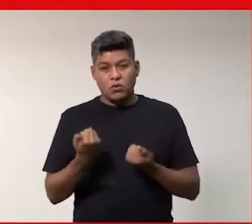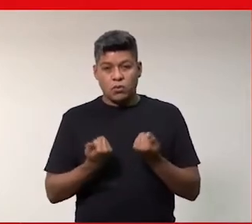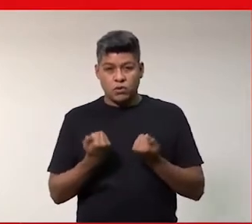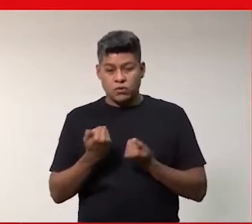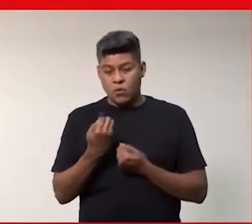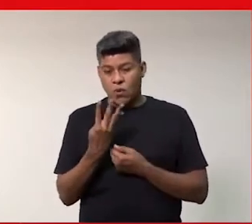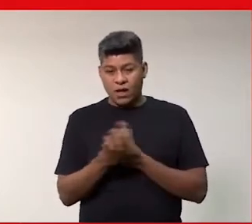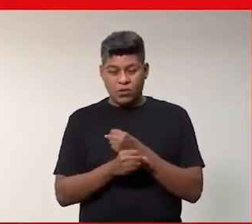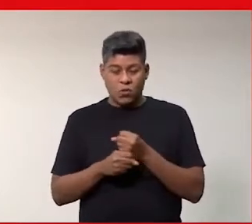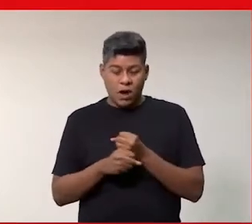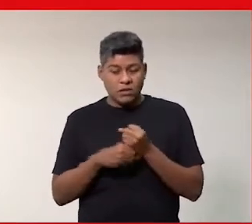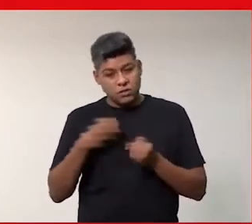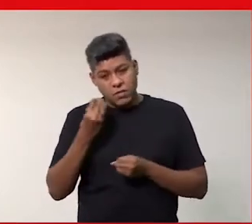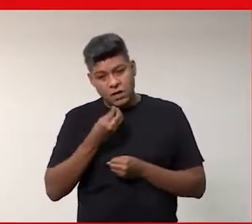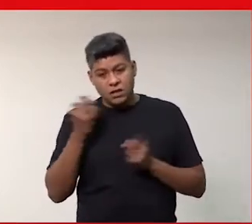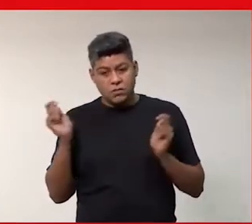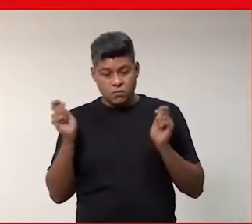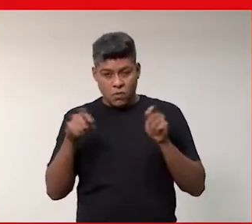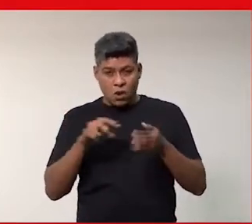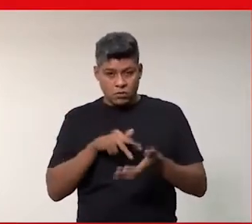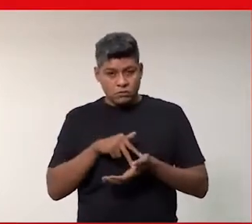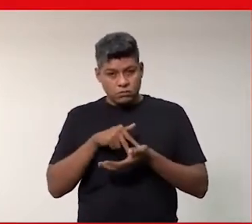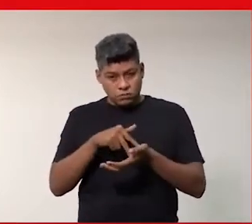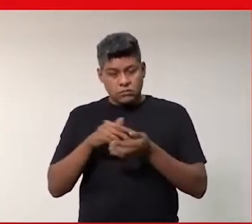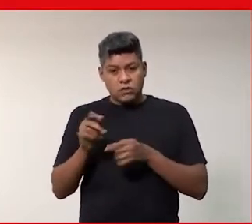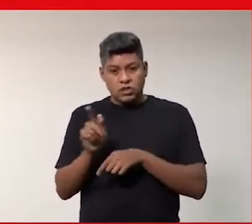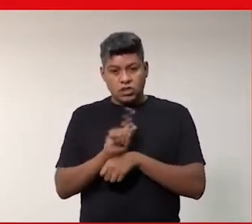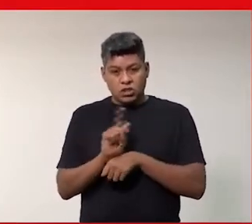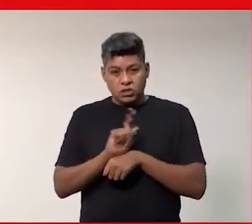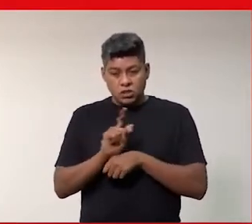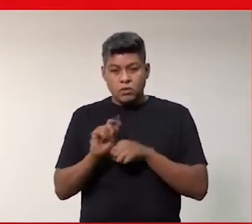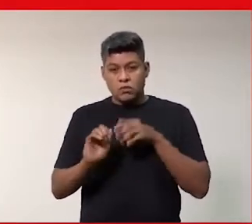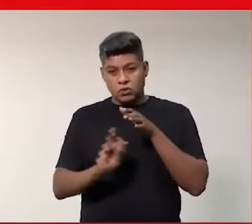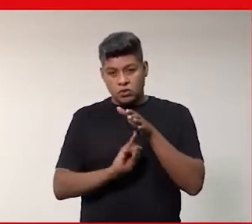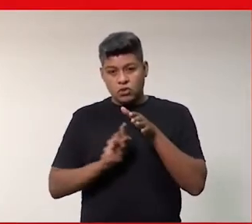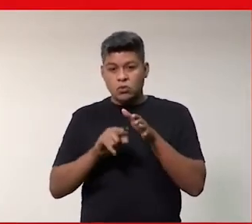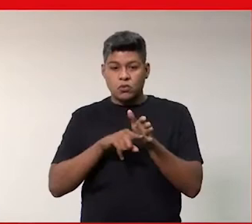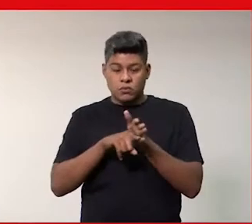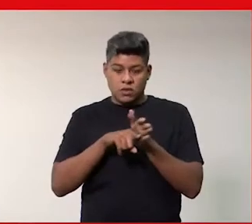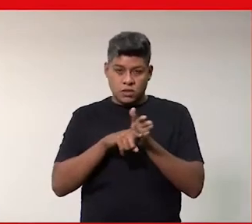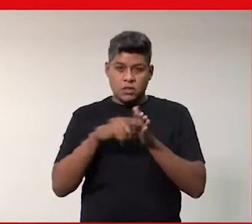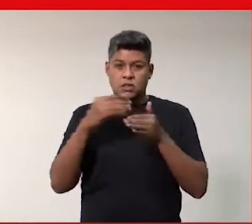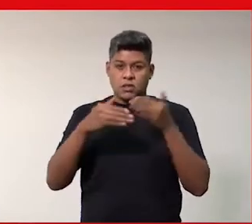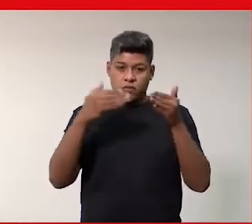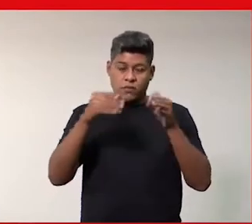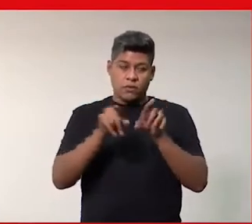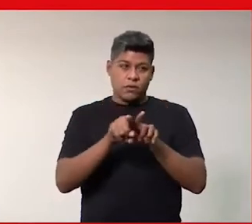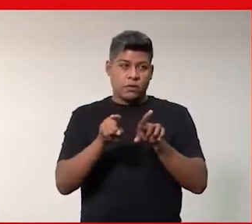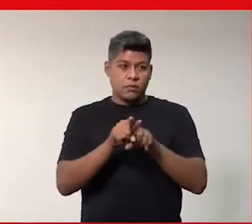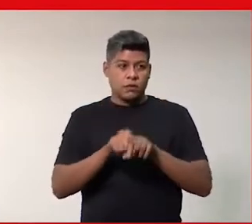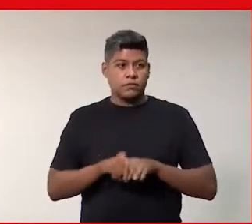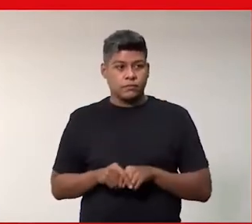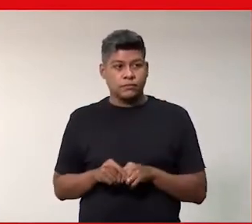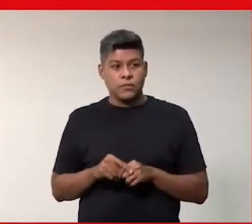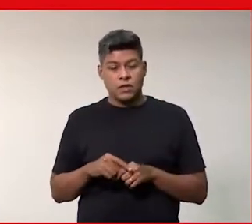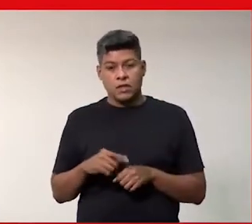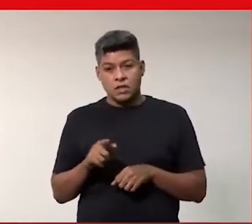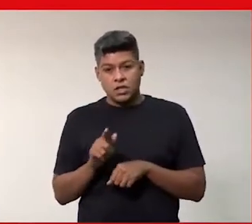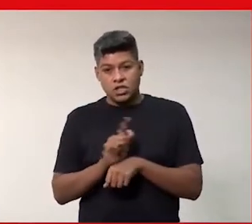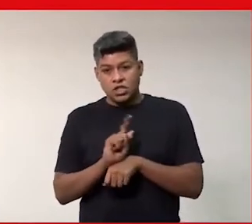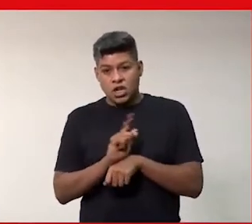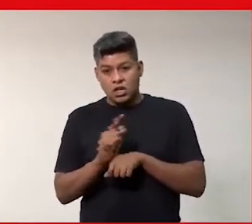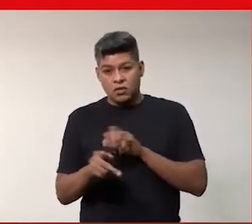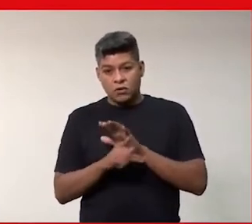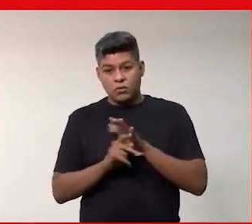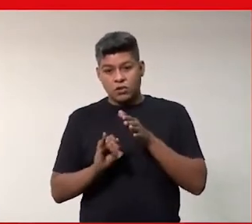quatro anos de experiência em posição sênior de gestão no Instituto de Pesquisa e Desenvolvimento. Gerente executiva